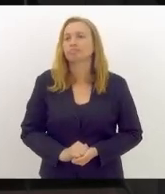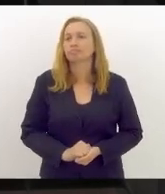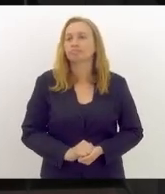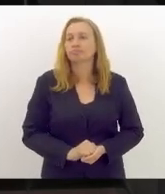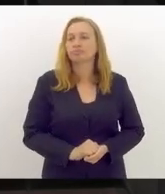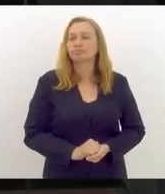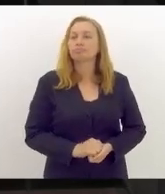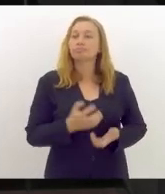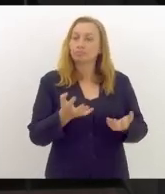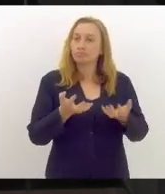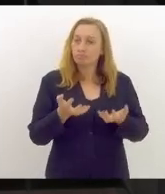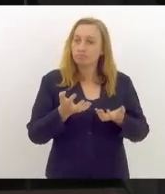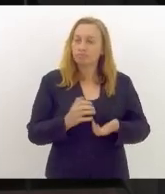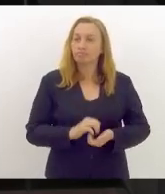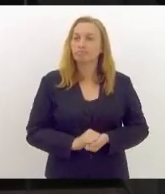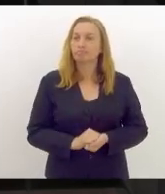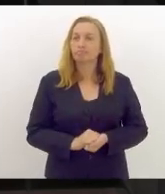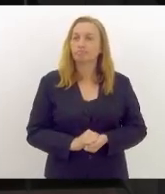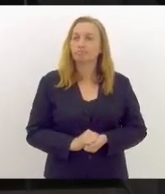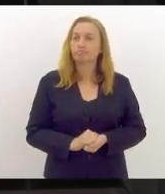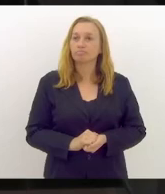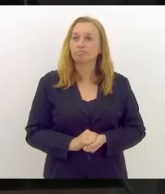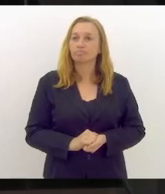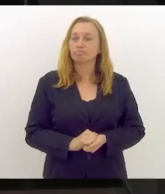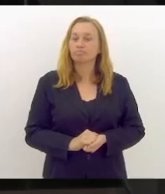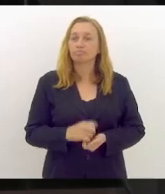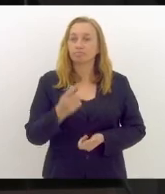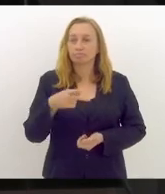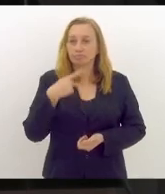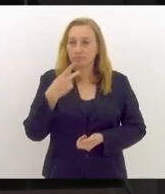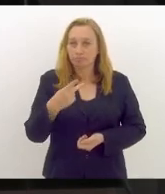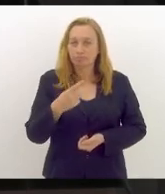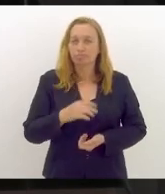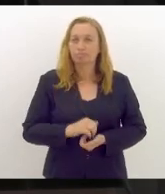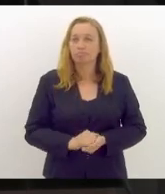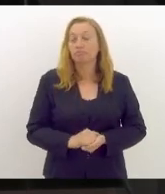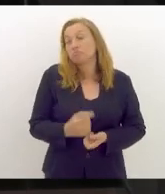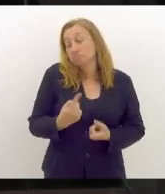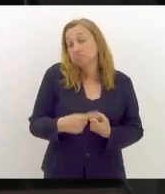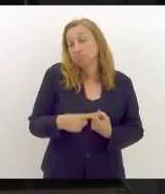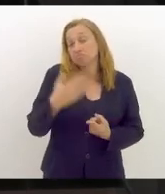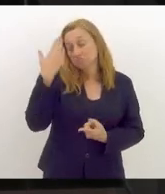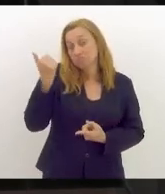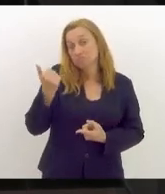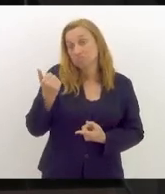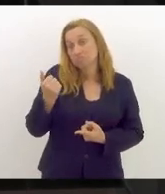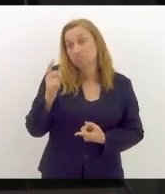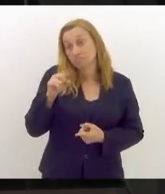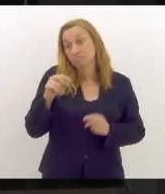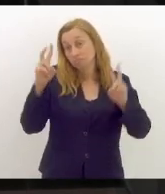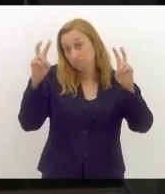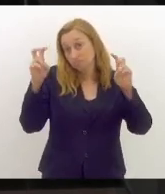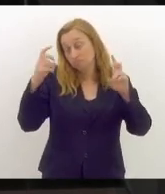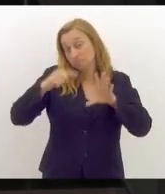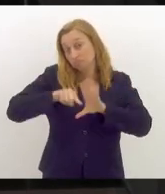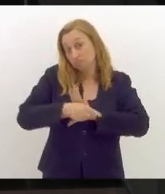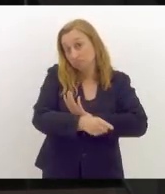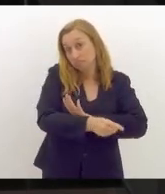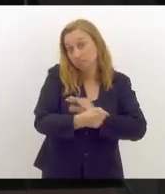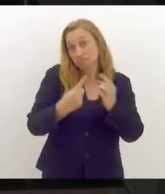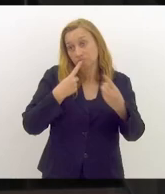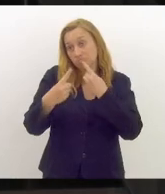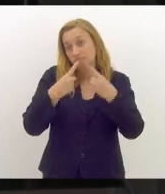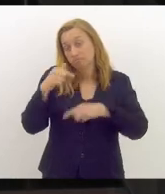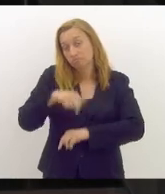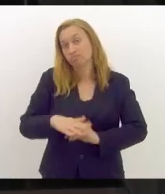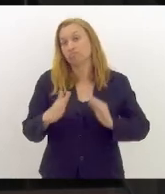queria abrir com esses aspectos, porque sei que esse será um tema profundamente debatido